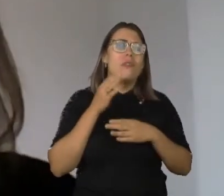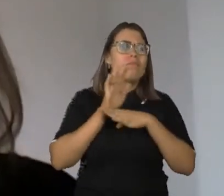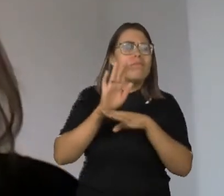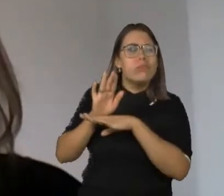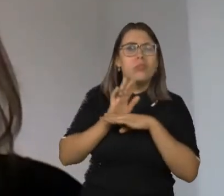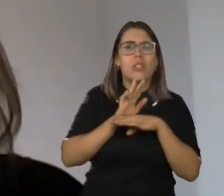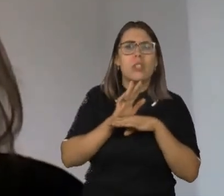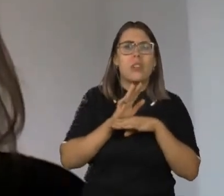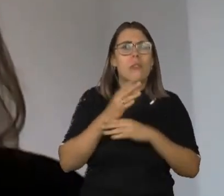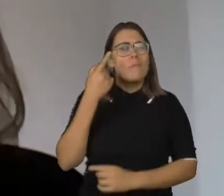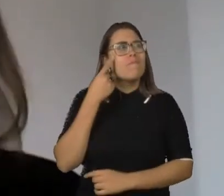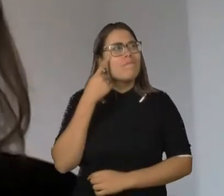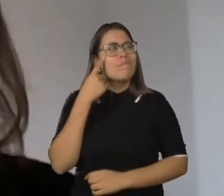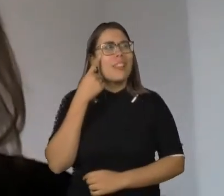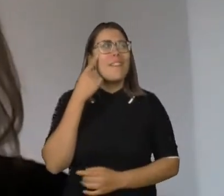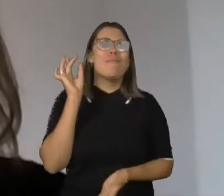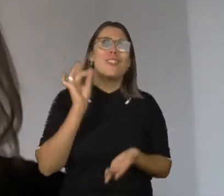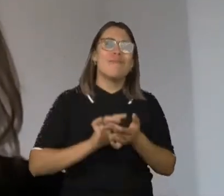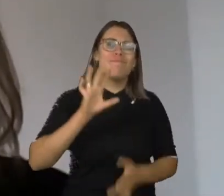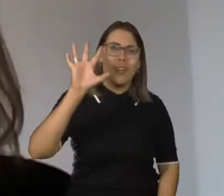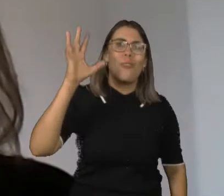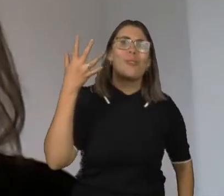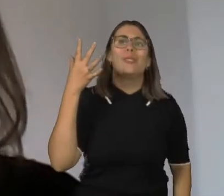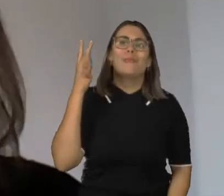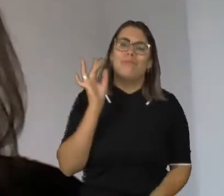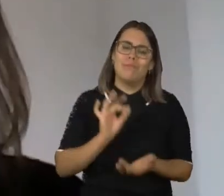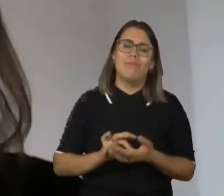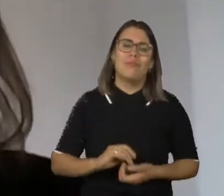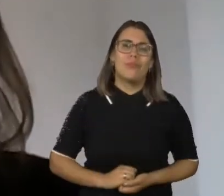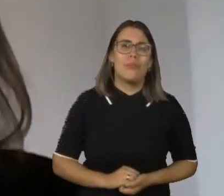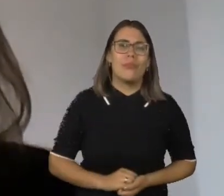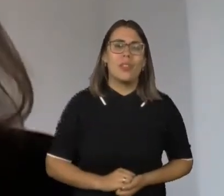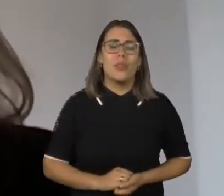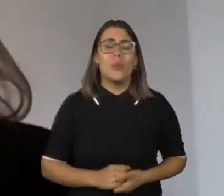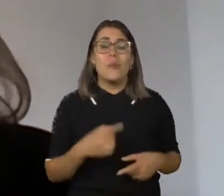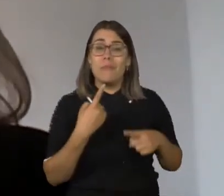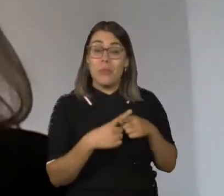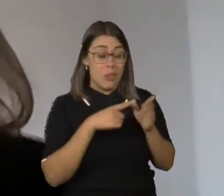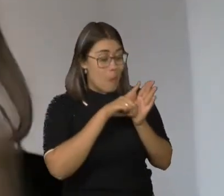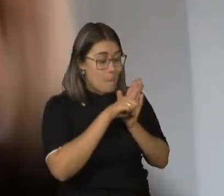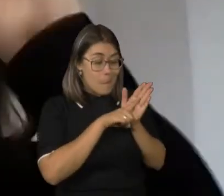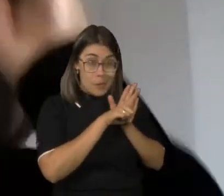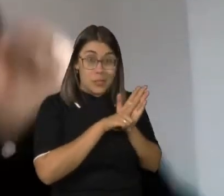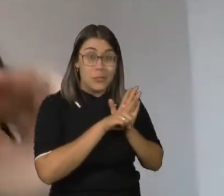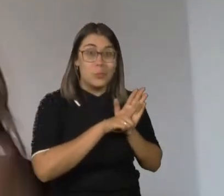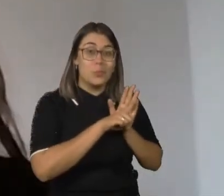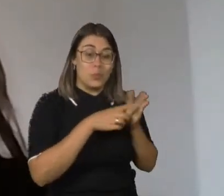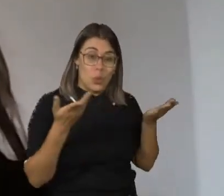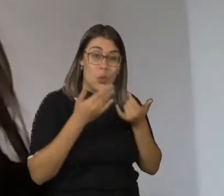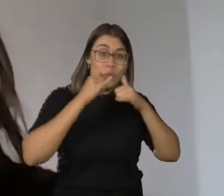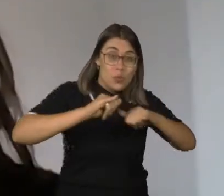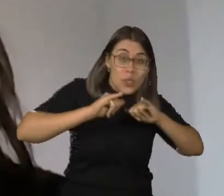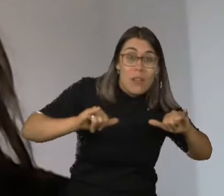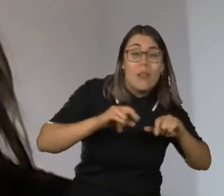complexificar essas minhas questões. Isso virou pesquisa, isso que eu hoje vou compartilhar com